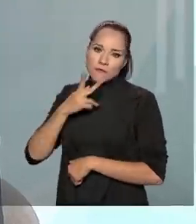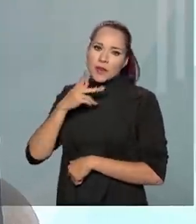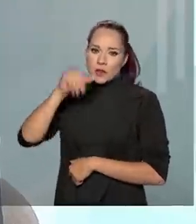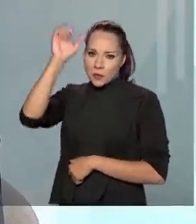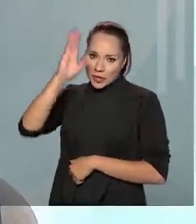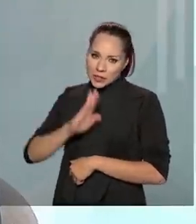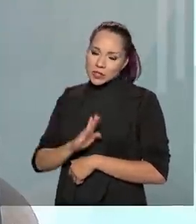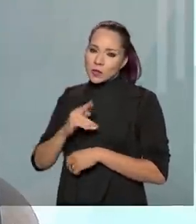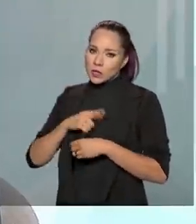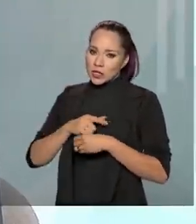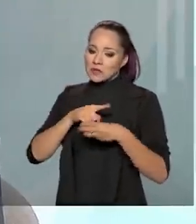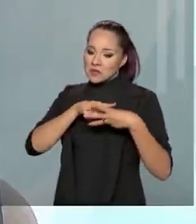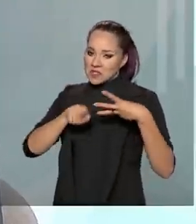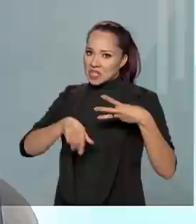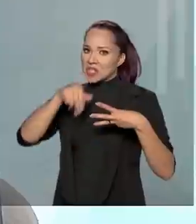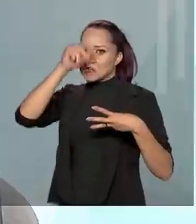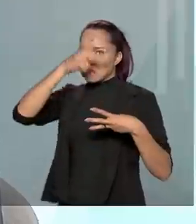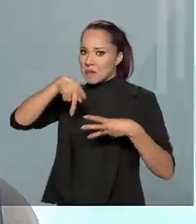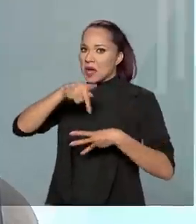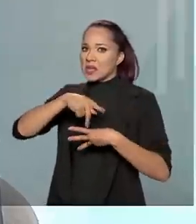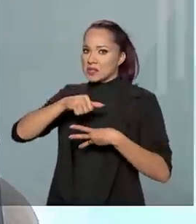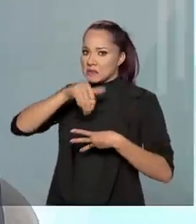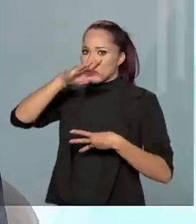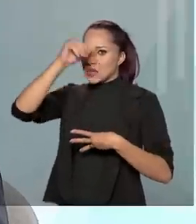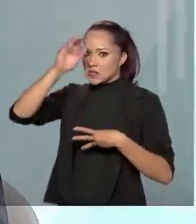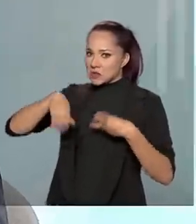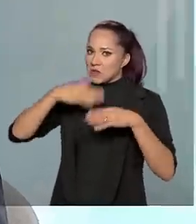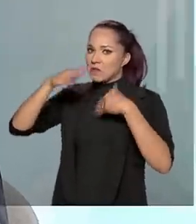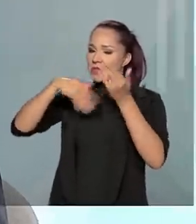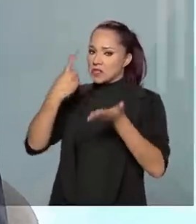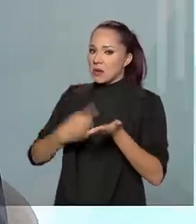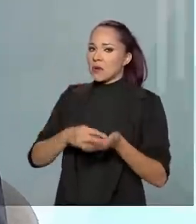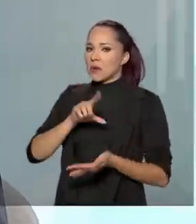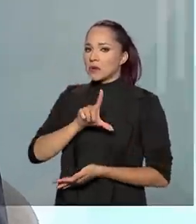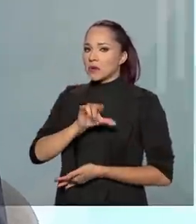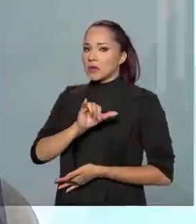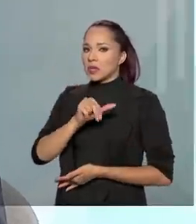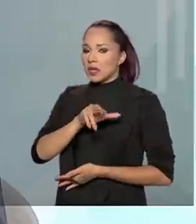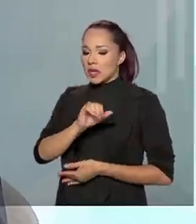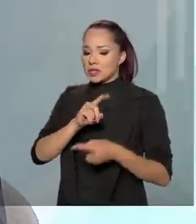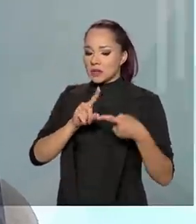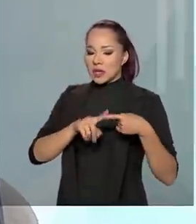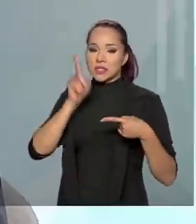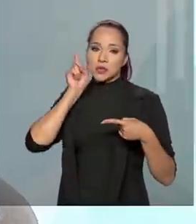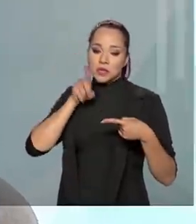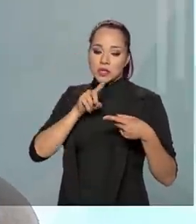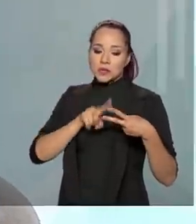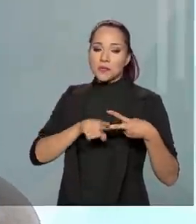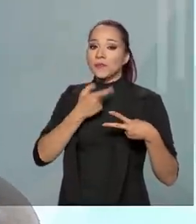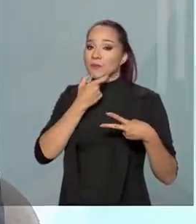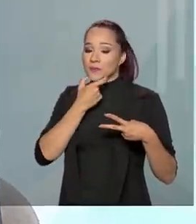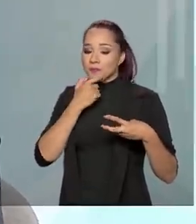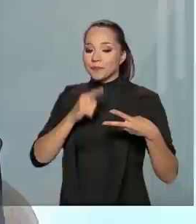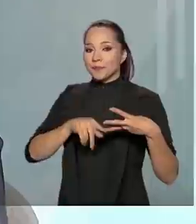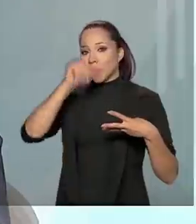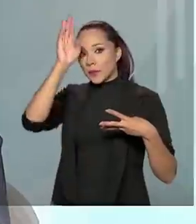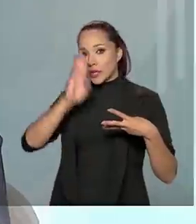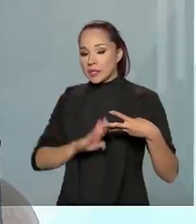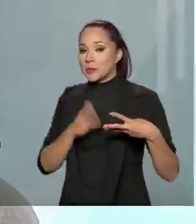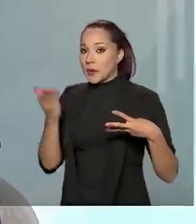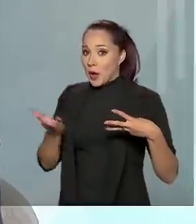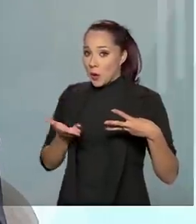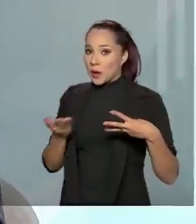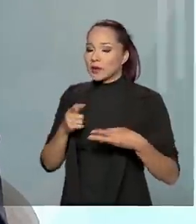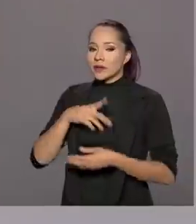Brasil está aí hoje entre os três países mais desenvolvidos nessa área de acordo de leniência, teríamos bota aí Estados Unidos, Reino Unido e o Brasil, agora,